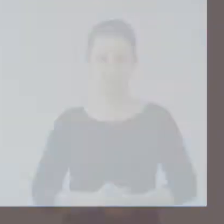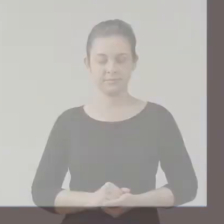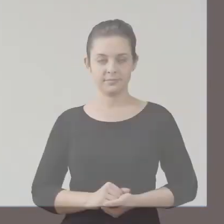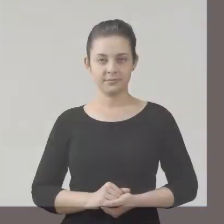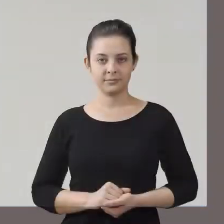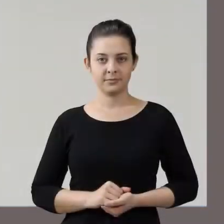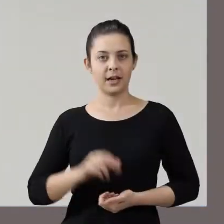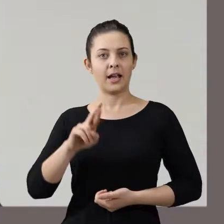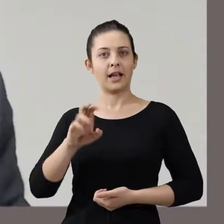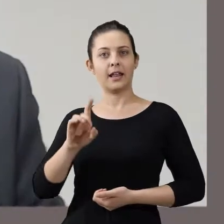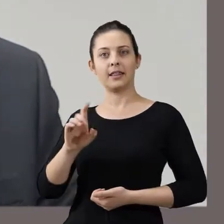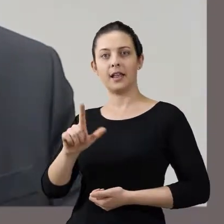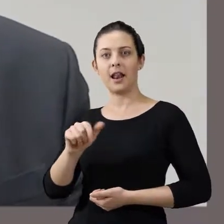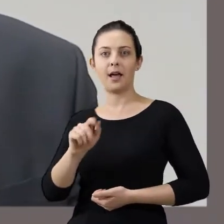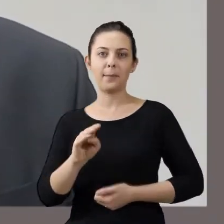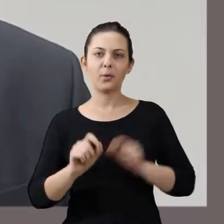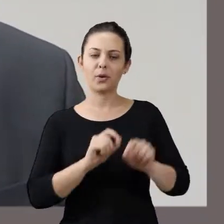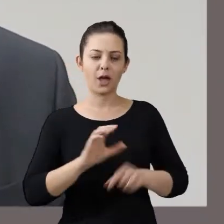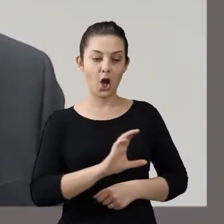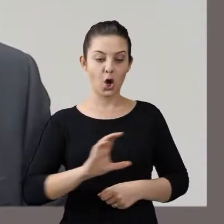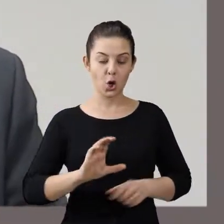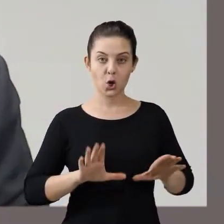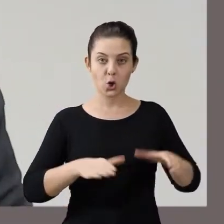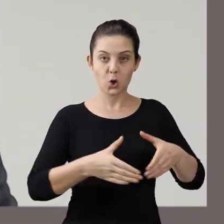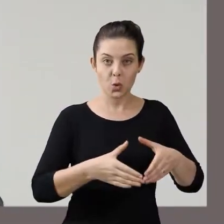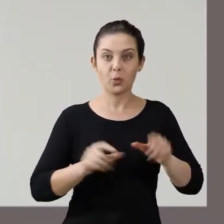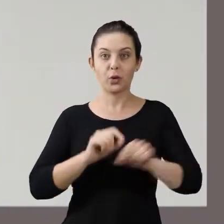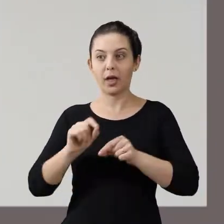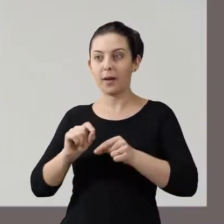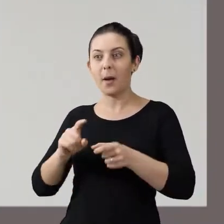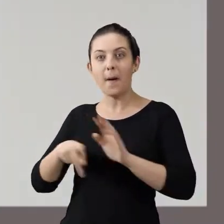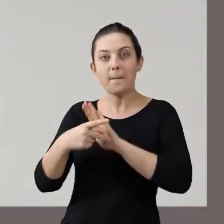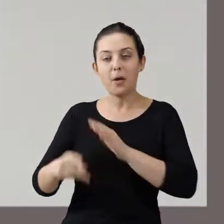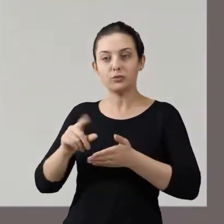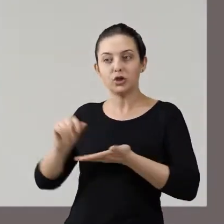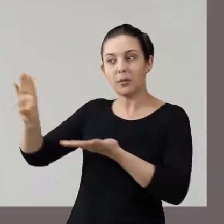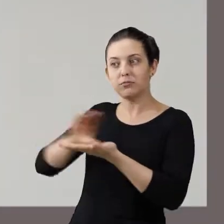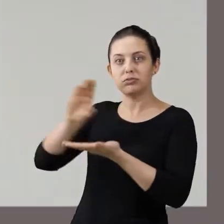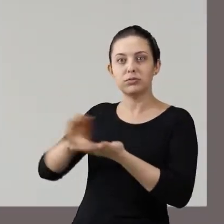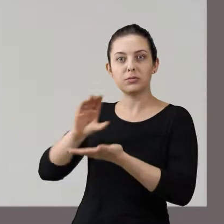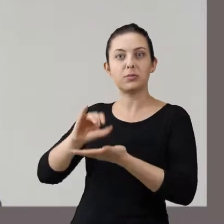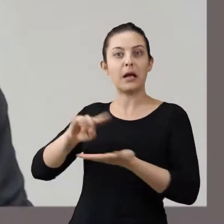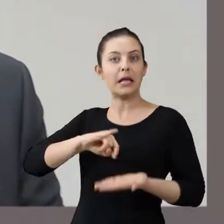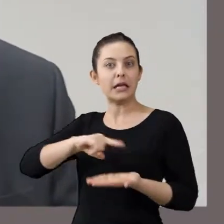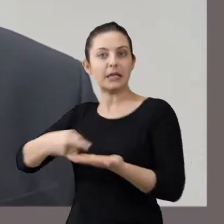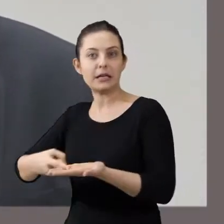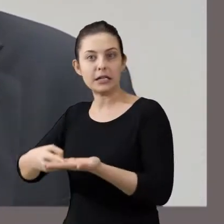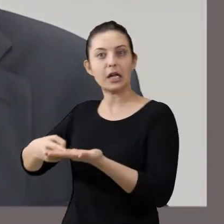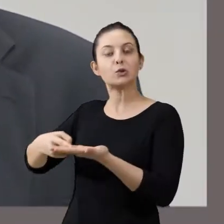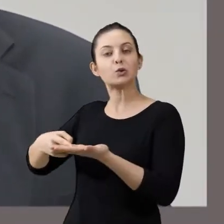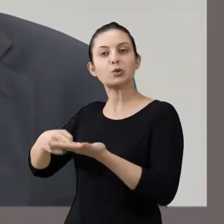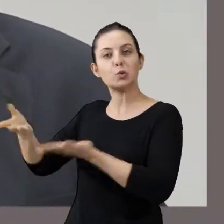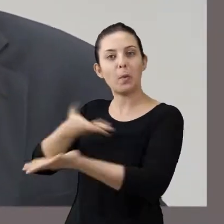A Rede Lab é uma coordenação do Departamento de Recuperação de Ativos e Cooperação Jurídica Internacional da Secretaria Nacional de Justiça